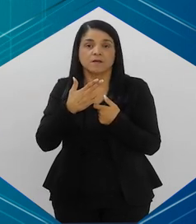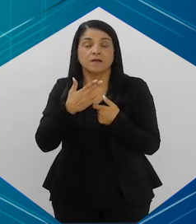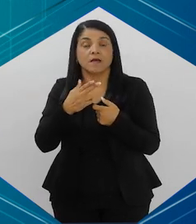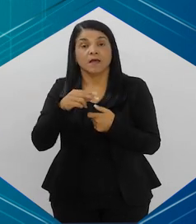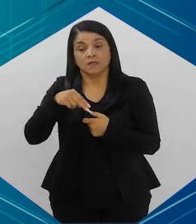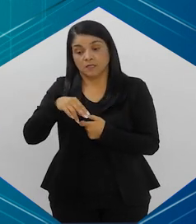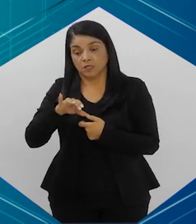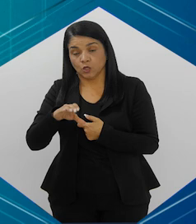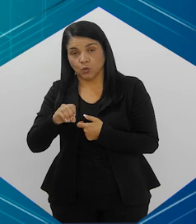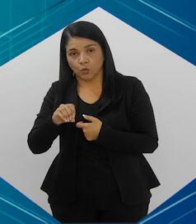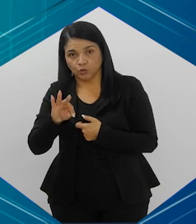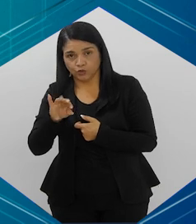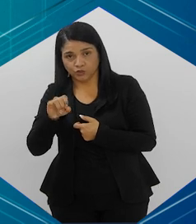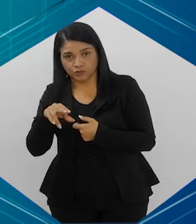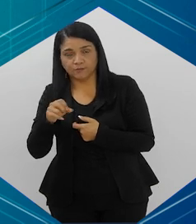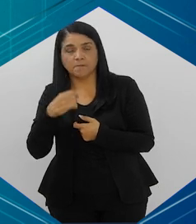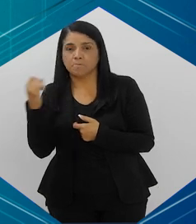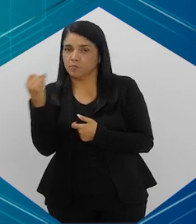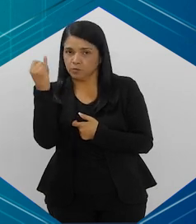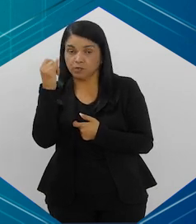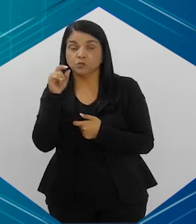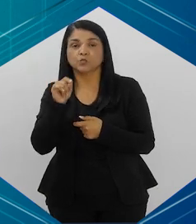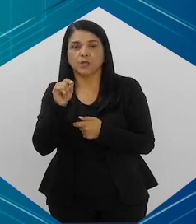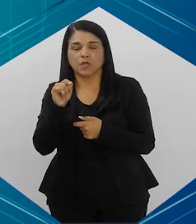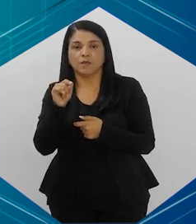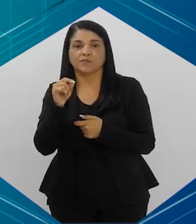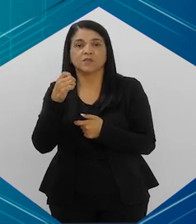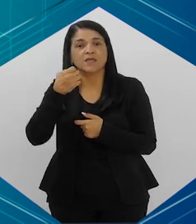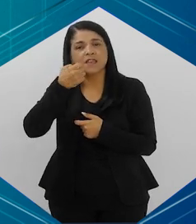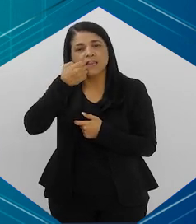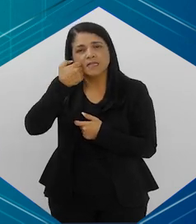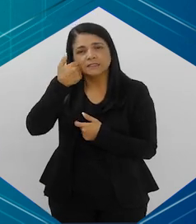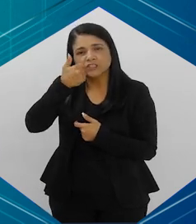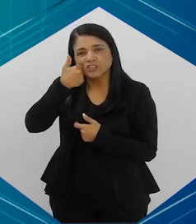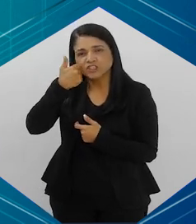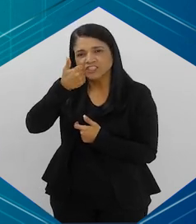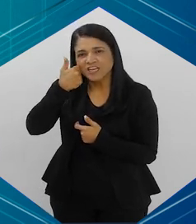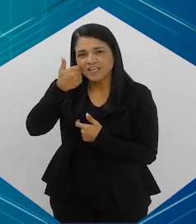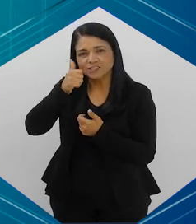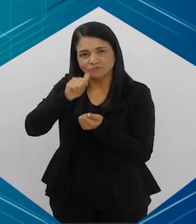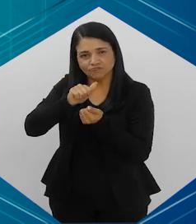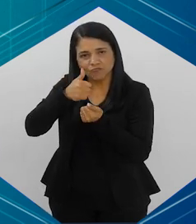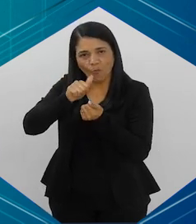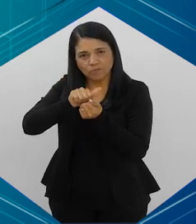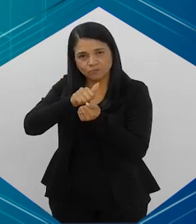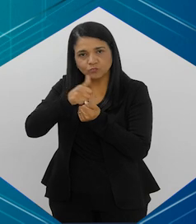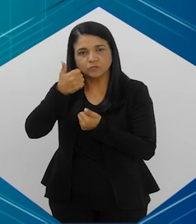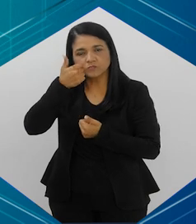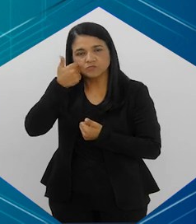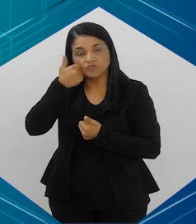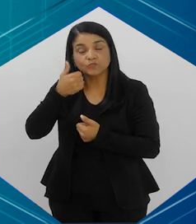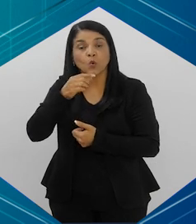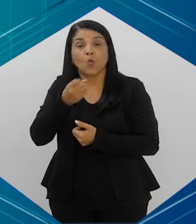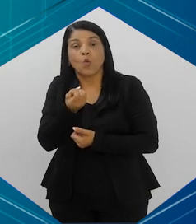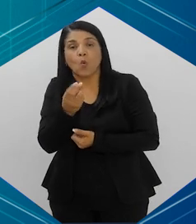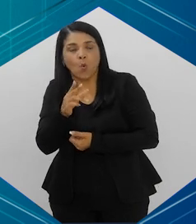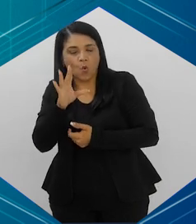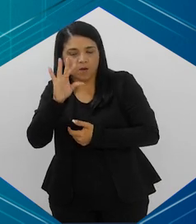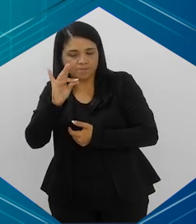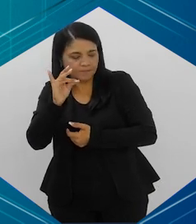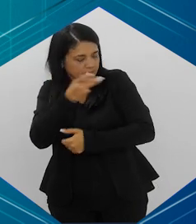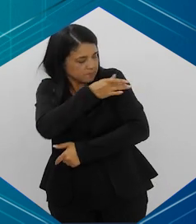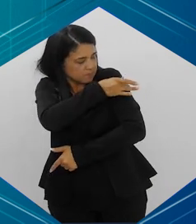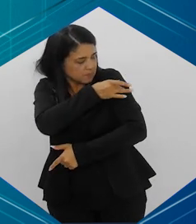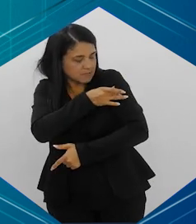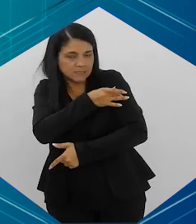Então, a reposição da nicotina é importante. E ela é feita através de gomas, chiclete de nicotina, o adesivo com